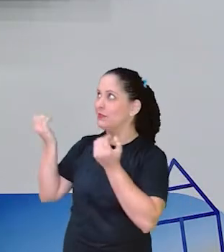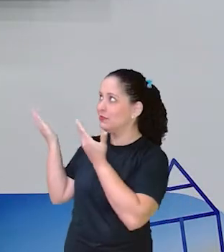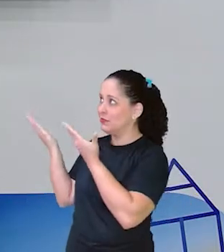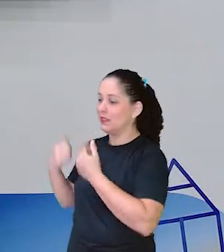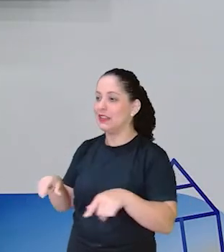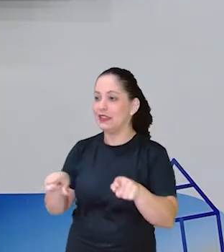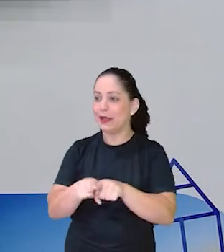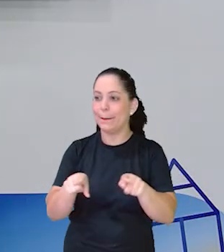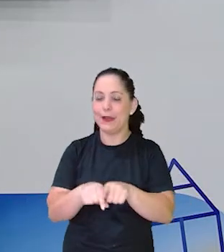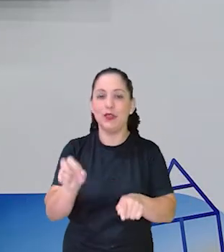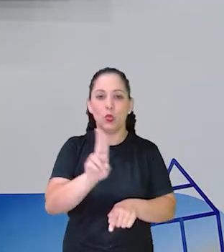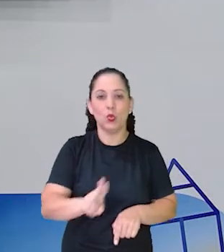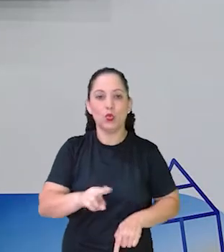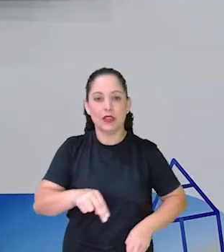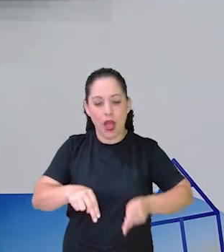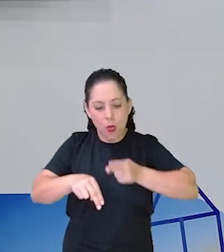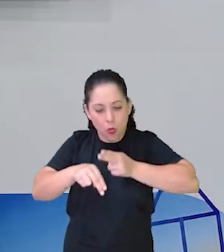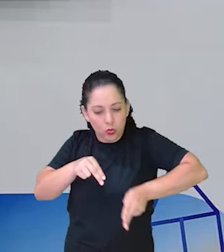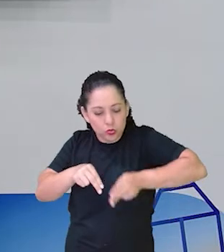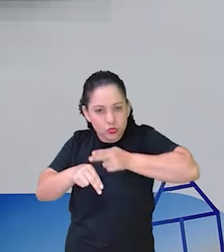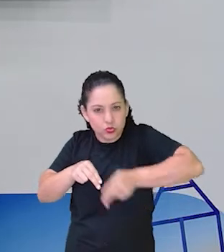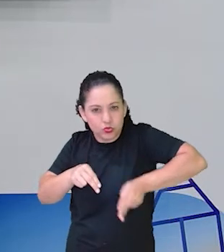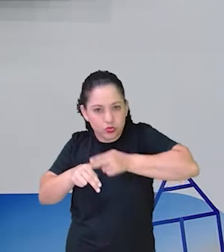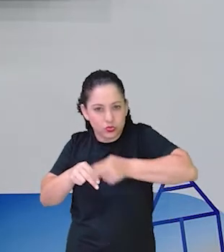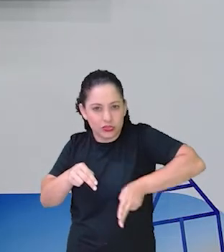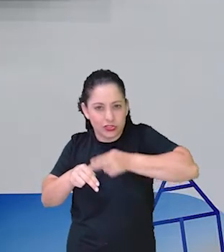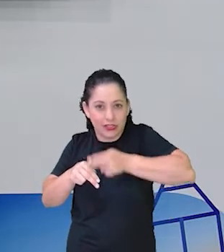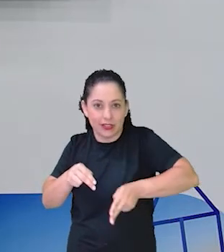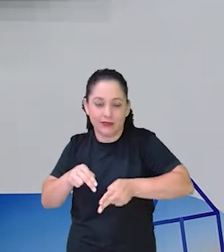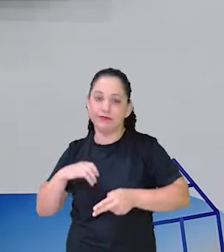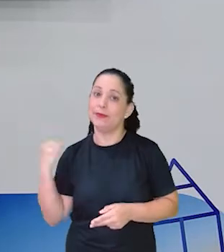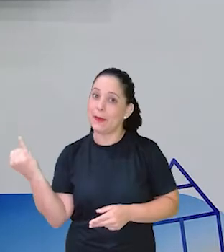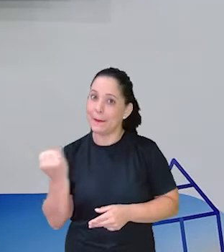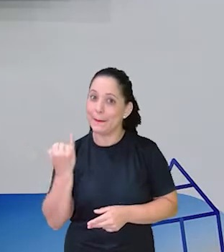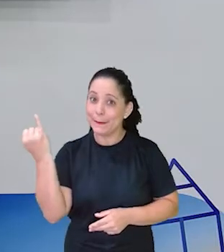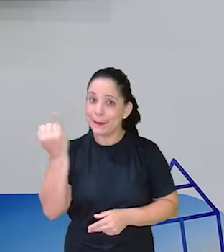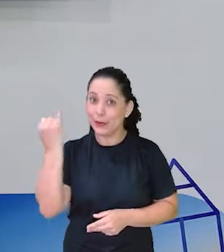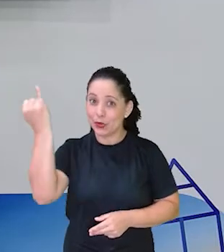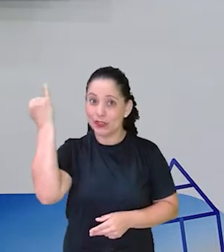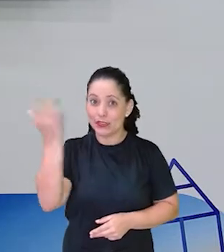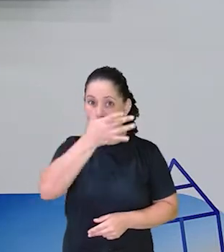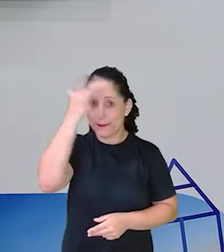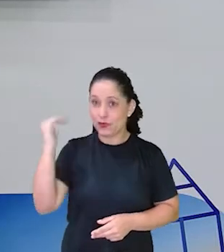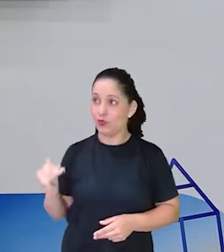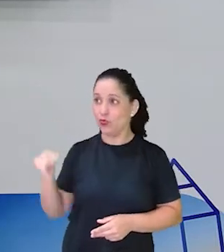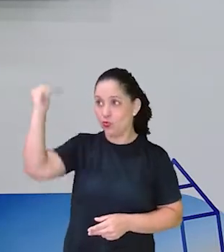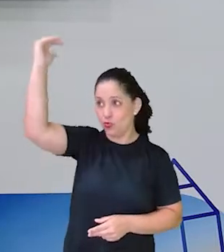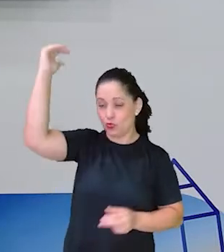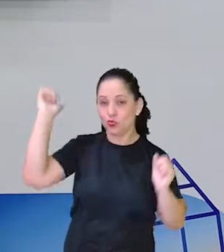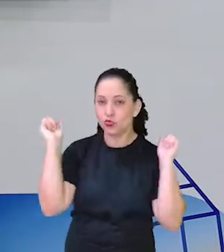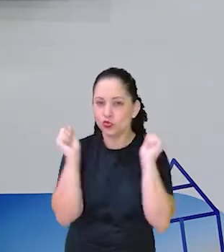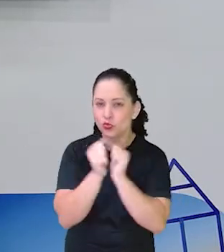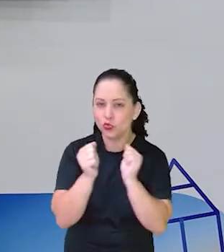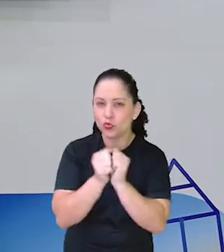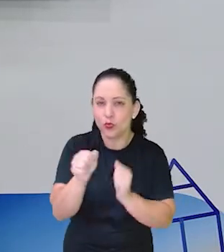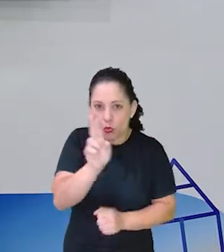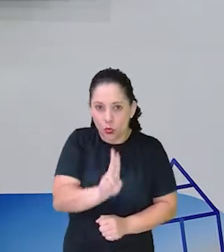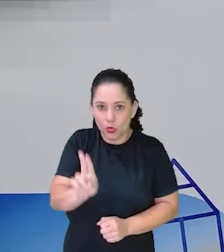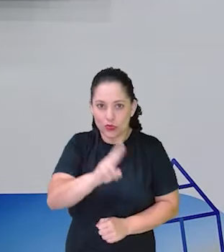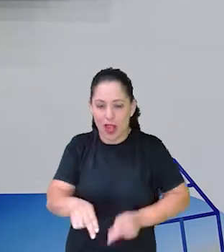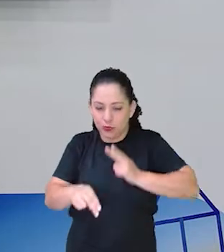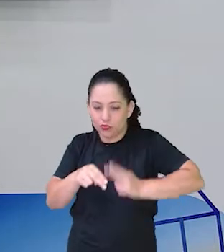um estilete Certo? Por isso Que é importante O adulto participando Dessa confecção Ok?